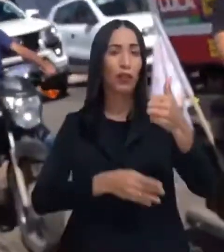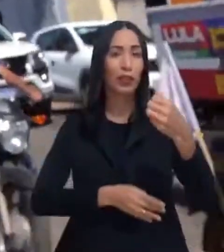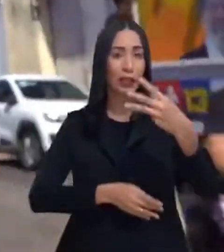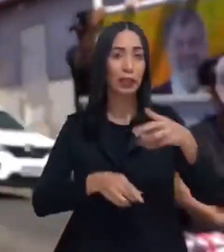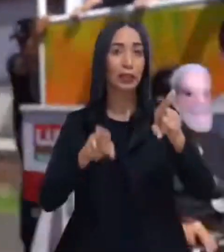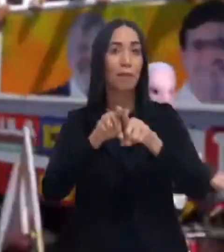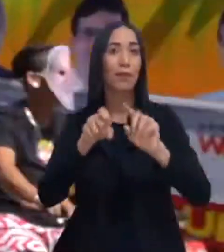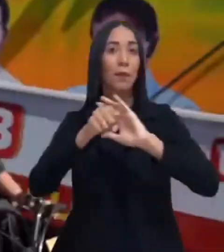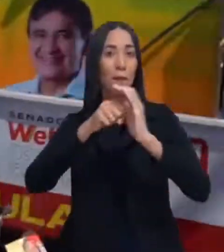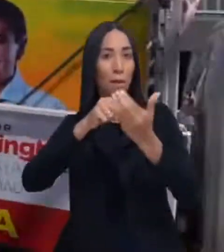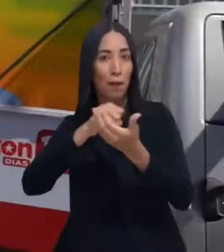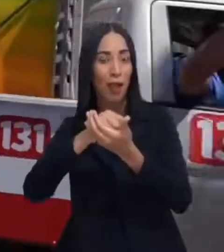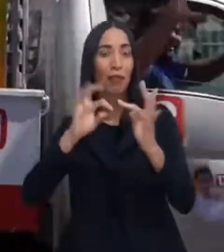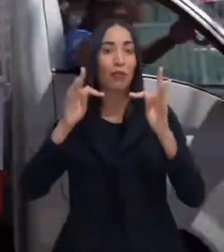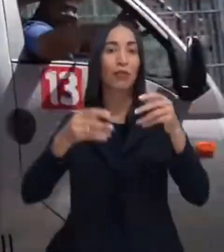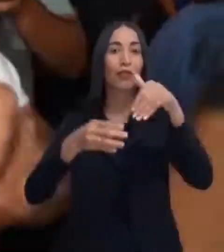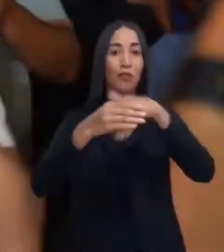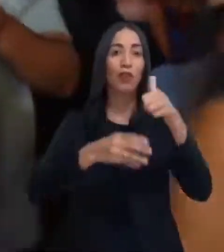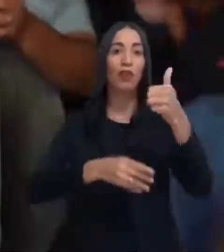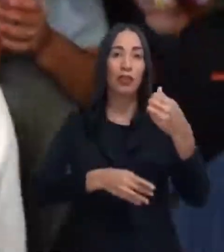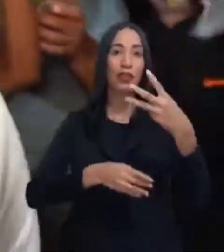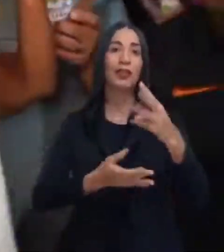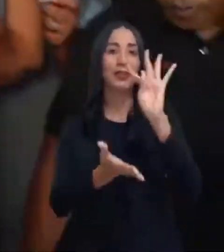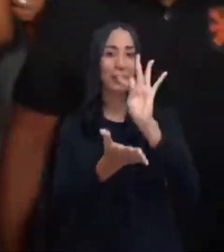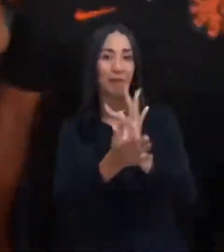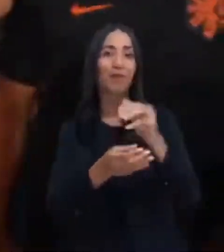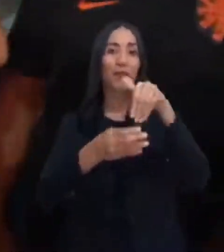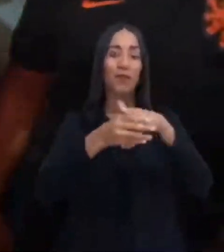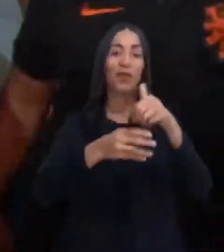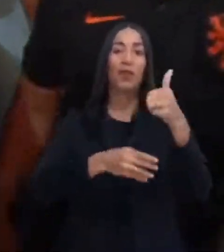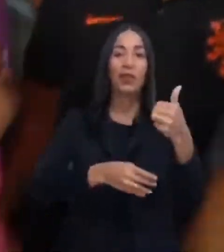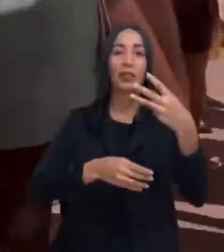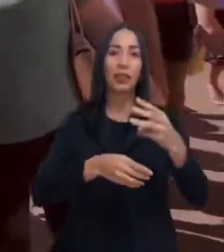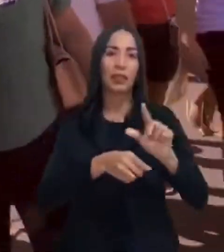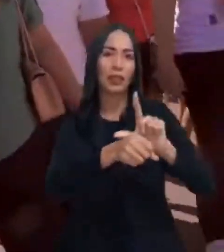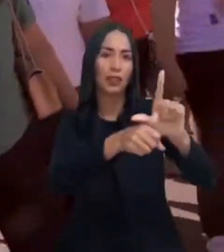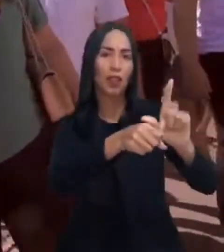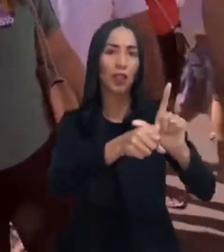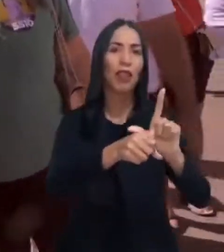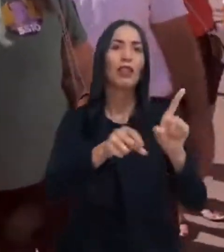meu bairro também é 13, Terezinha vai no 13, o litoral é 13,